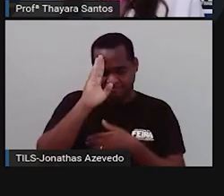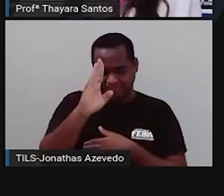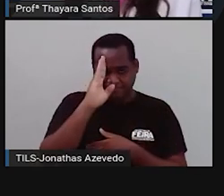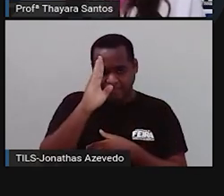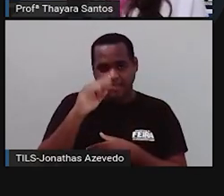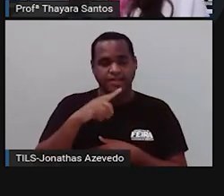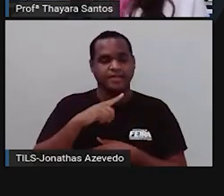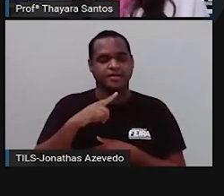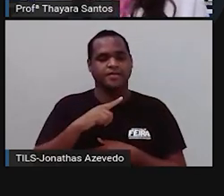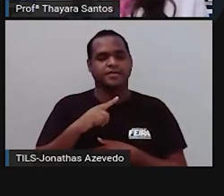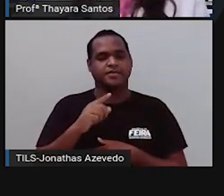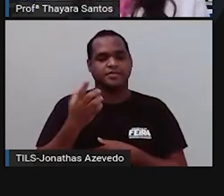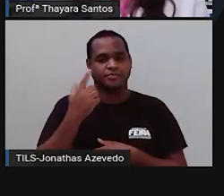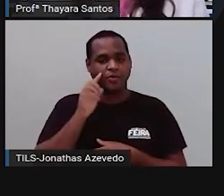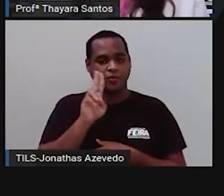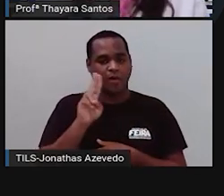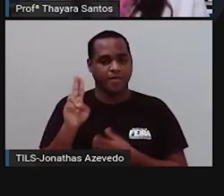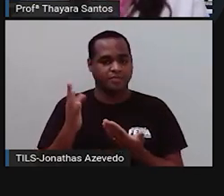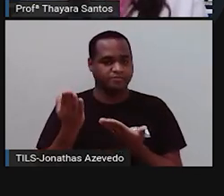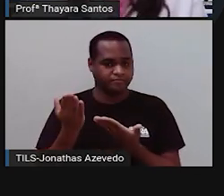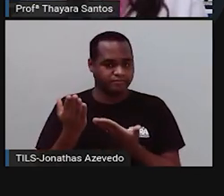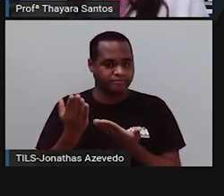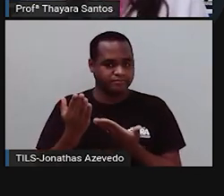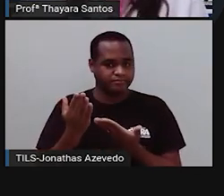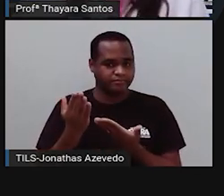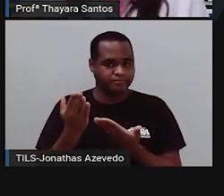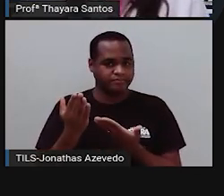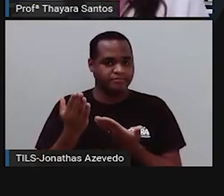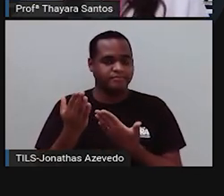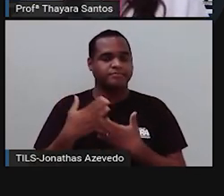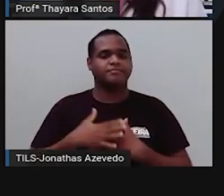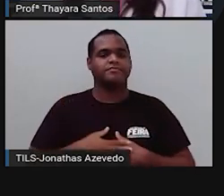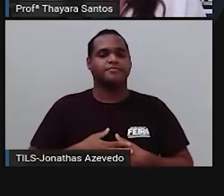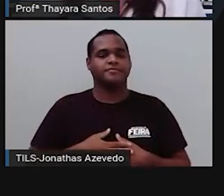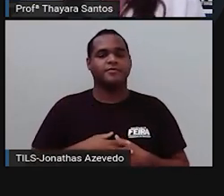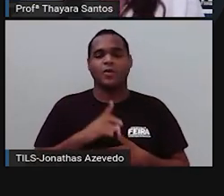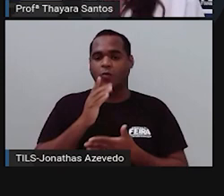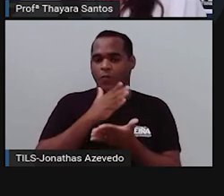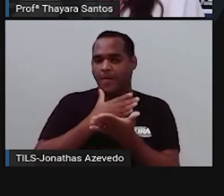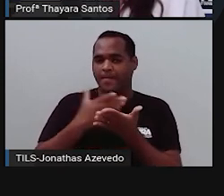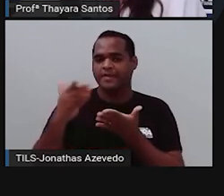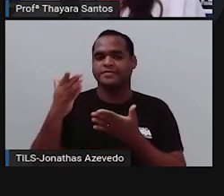essa página. Eu vou colocar aqui meu nome rapidinho. E clica em começar.